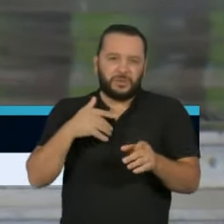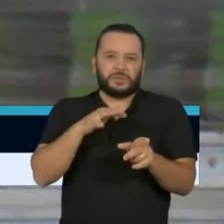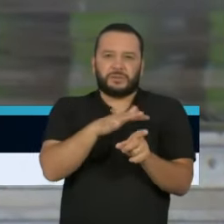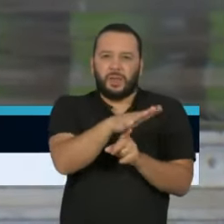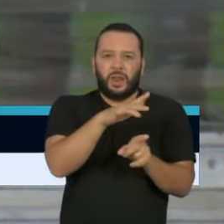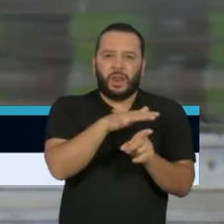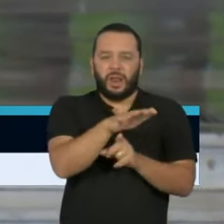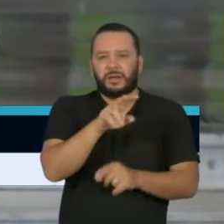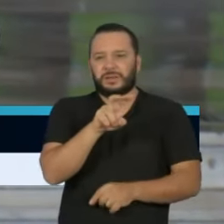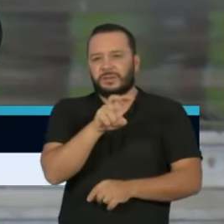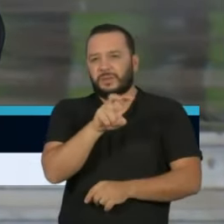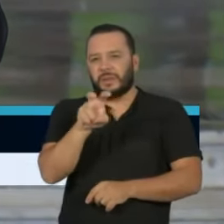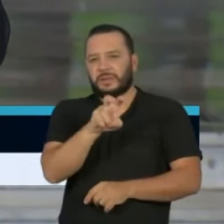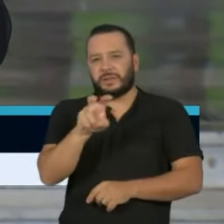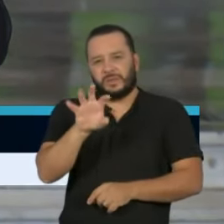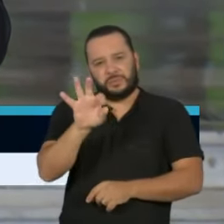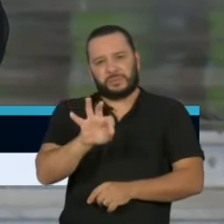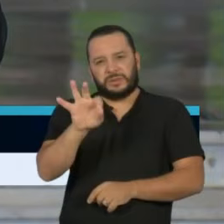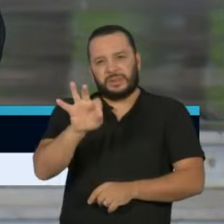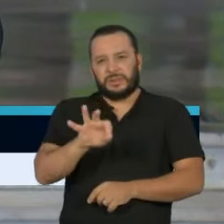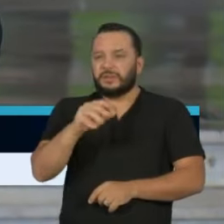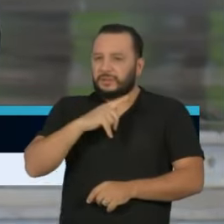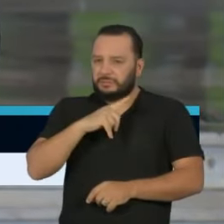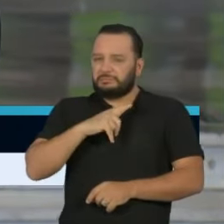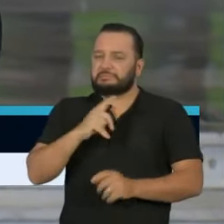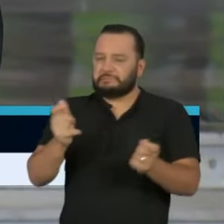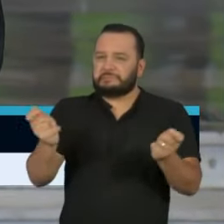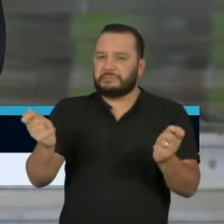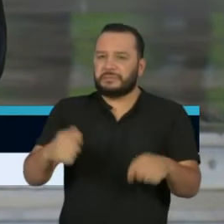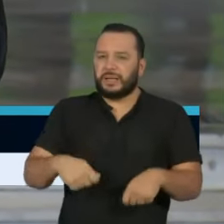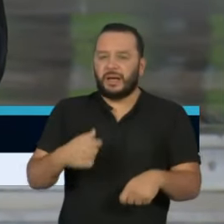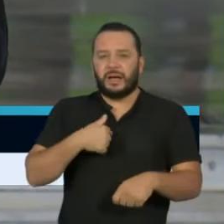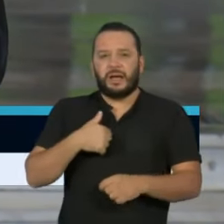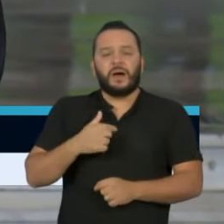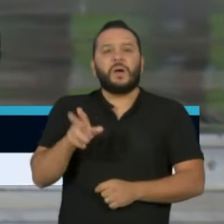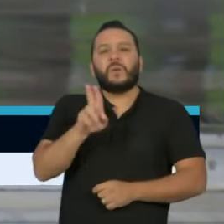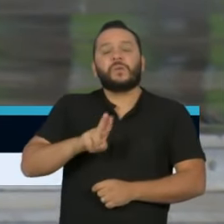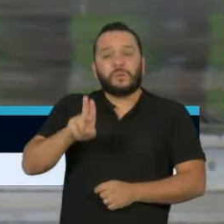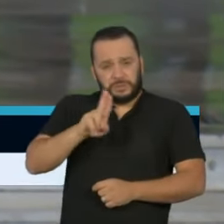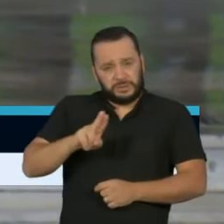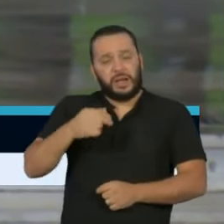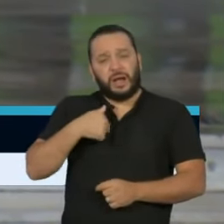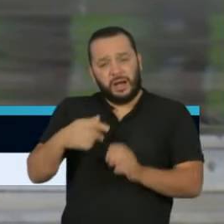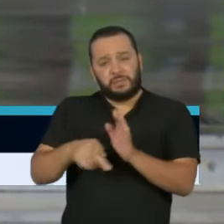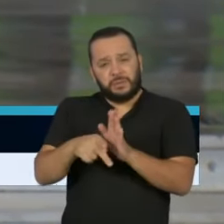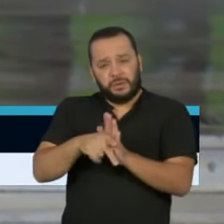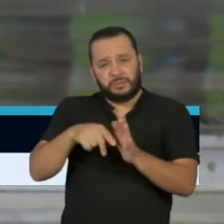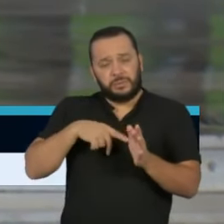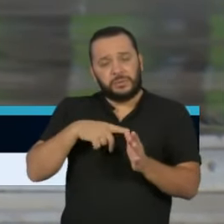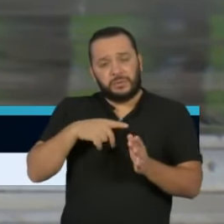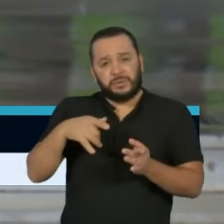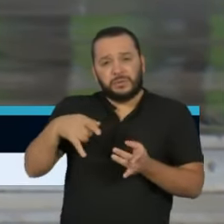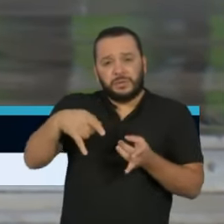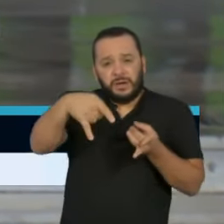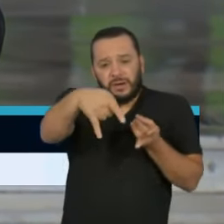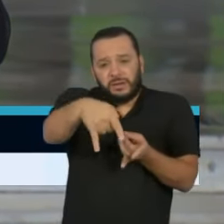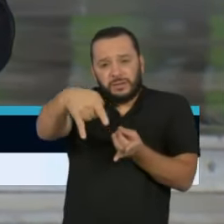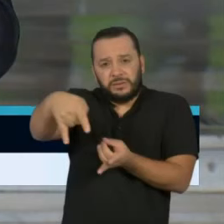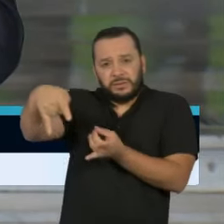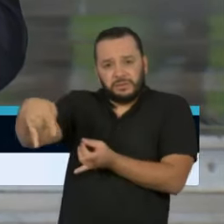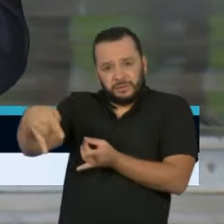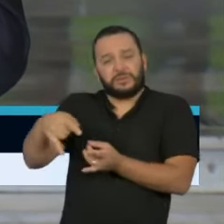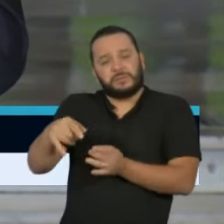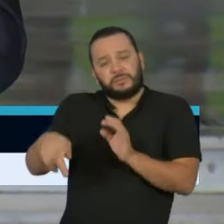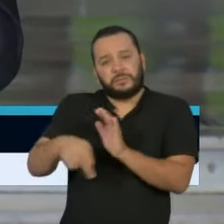50, 55%, o nos permite também usar esses leitos para o Covid